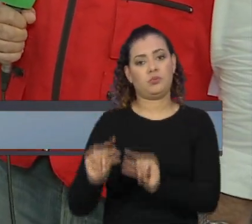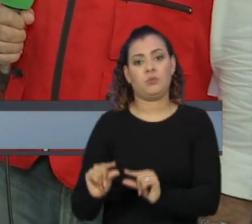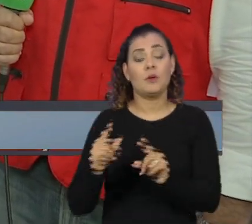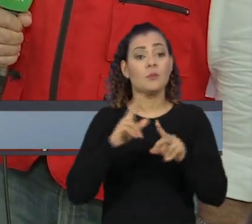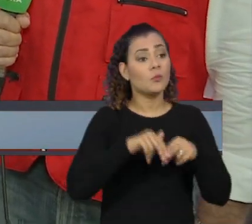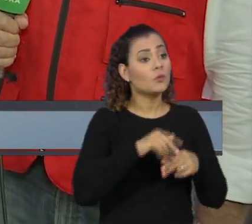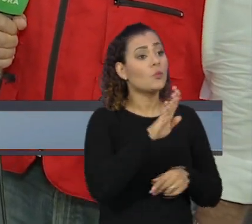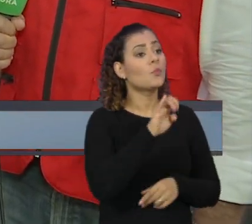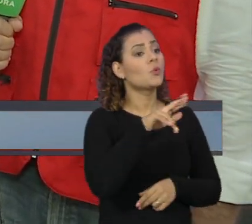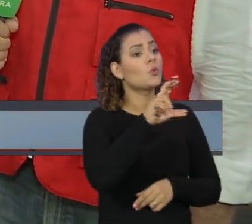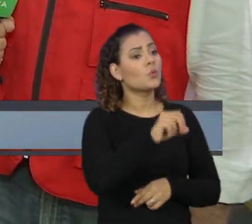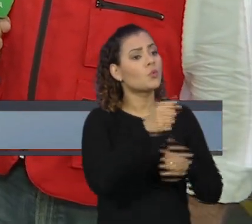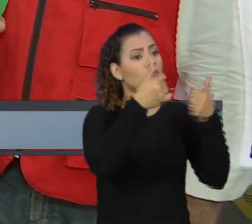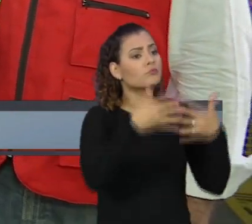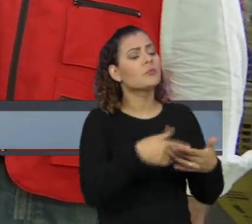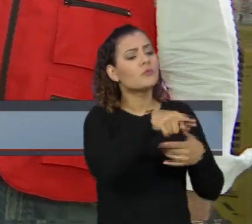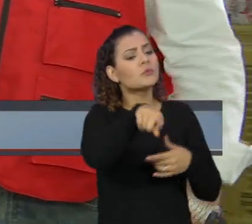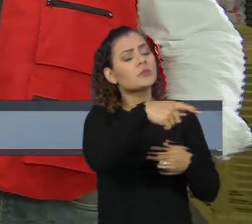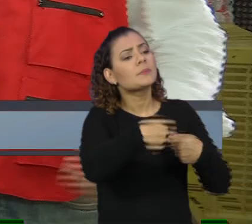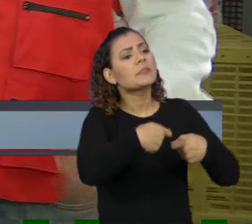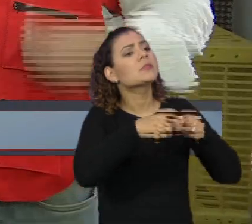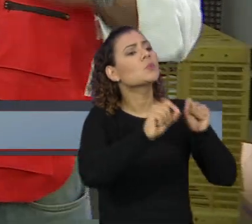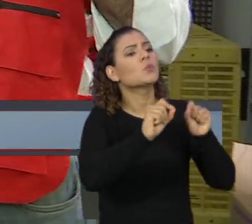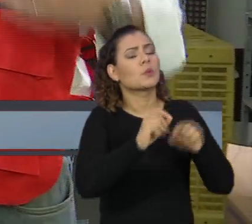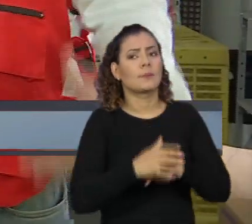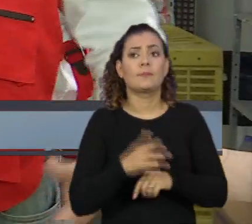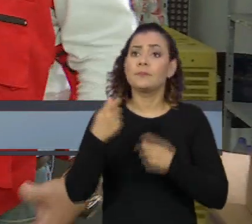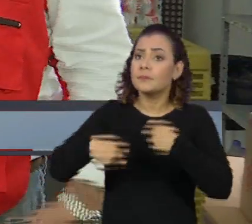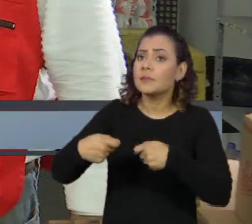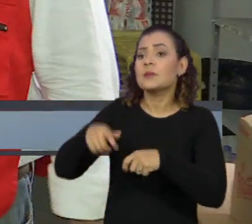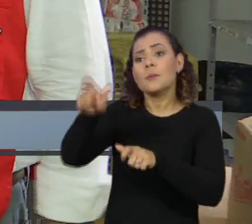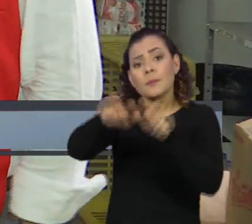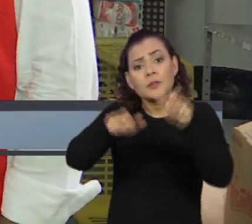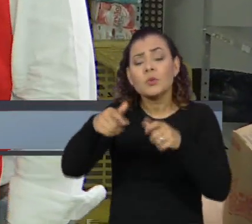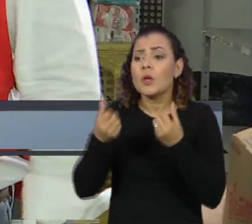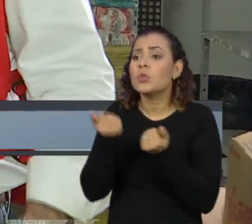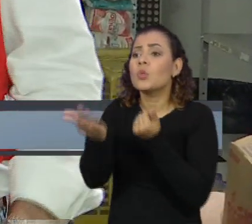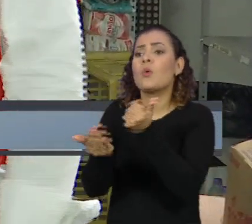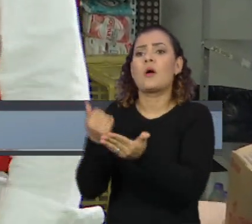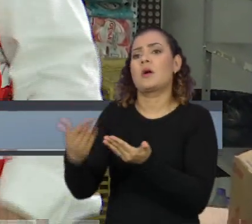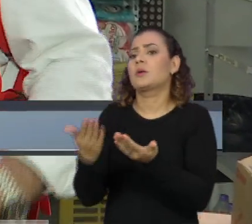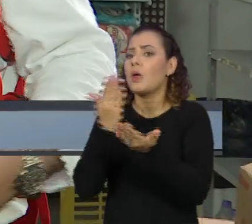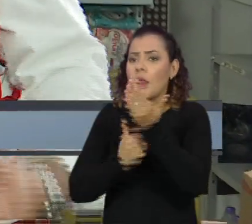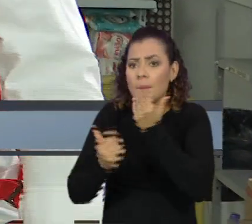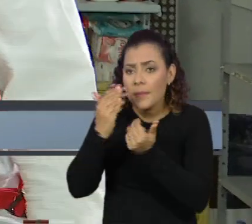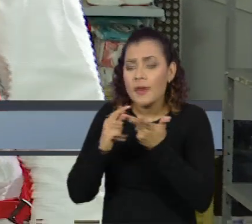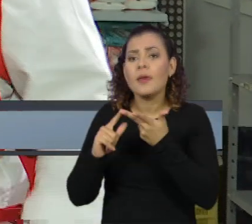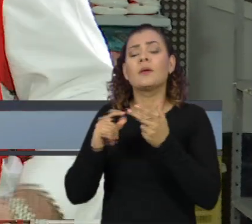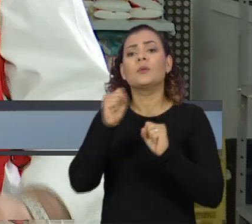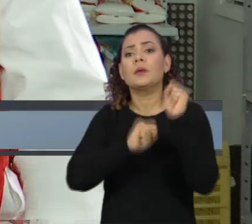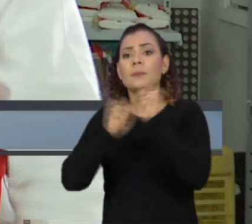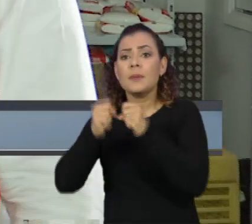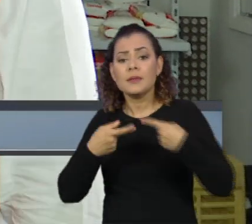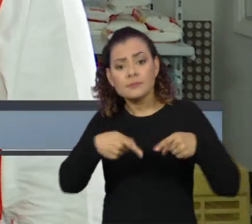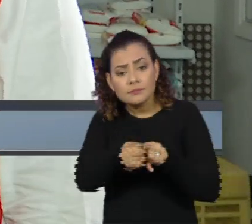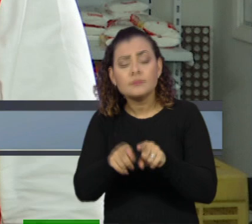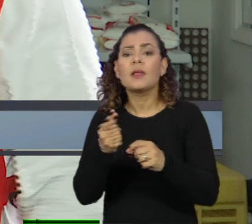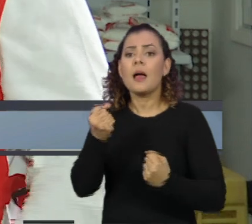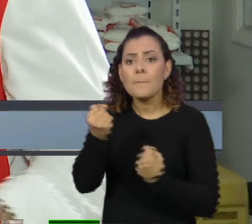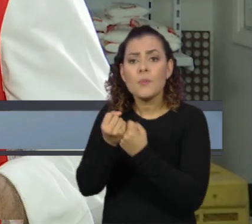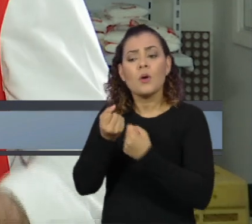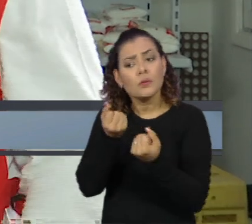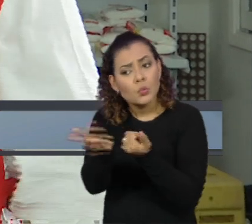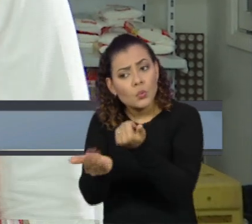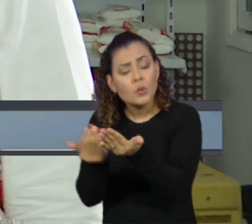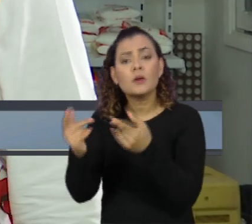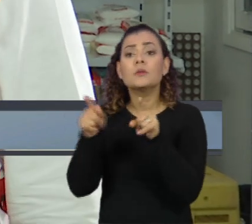São Paulo. Bruno, do que vocês estão precisando? Precisamos que as pessoas continuem doando para a gente os alimentos, as empresas parceiras continuem nos apoiando